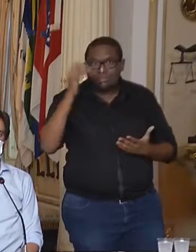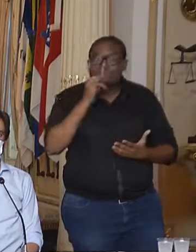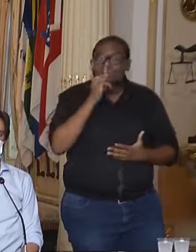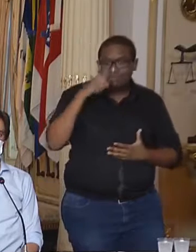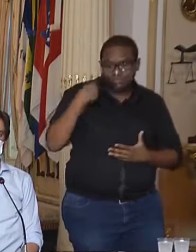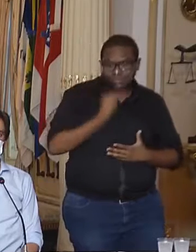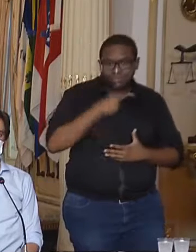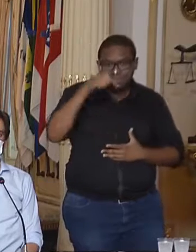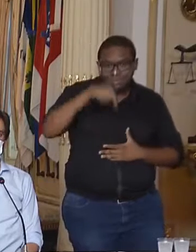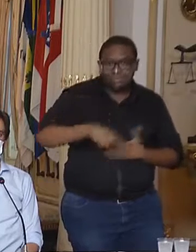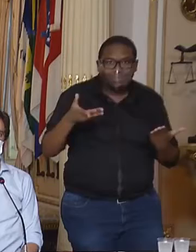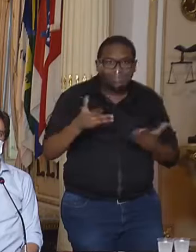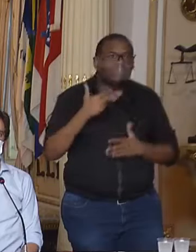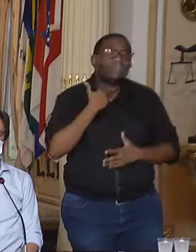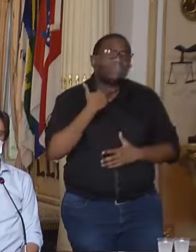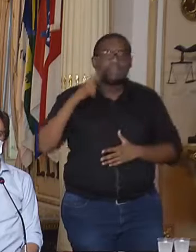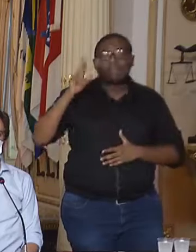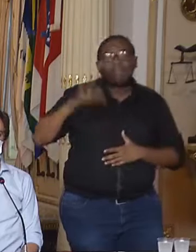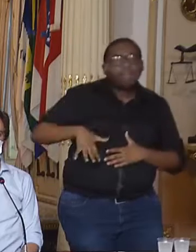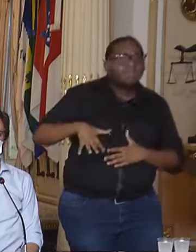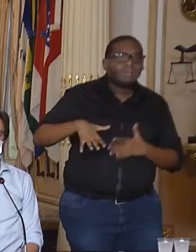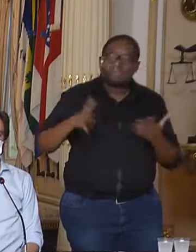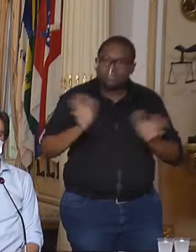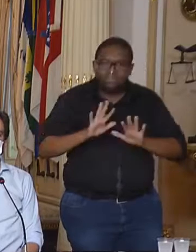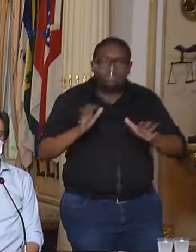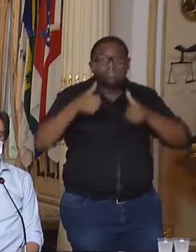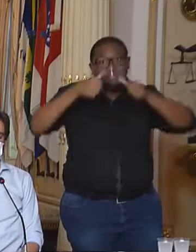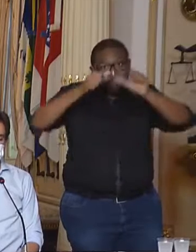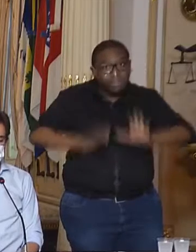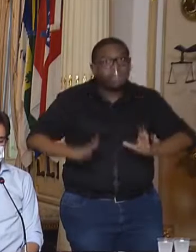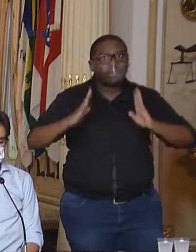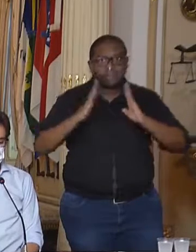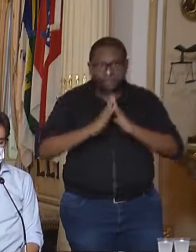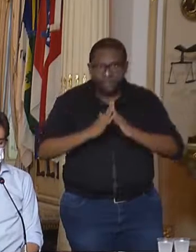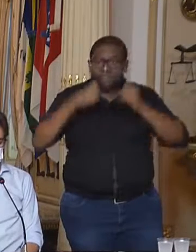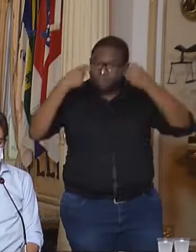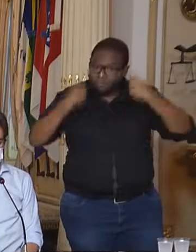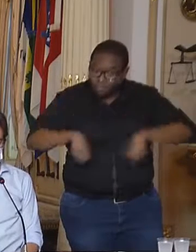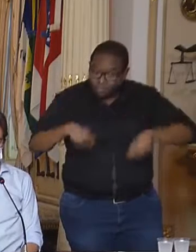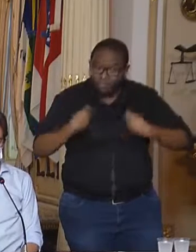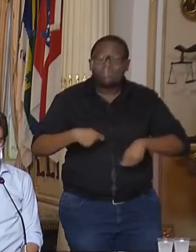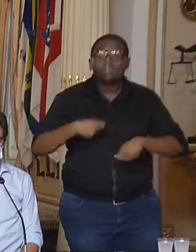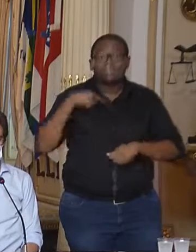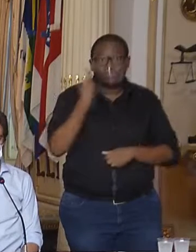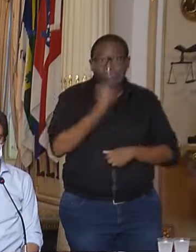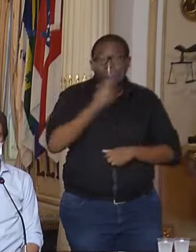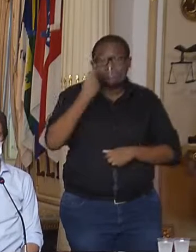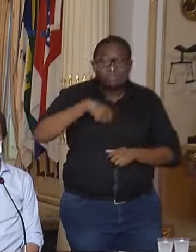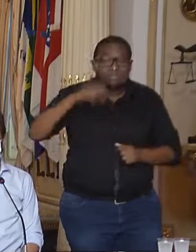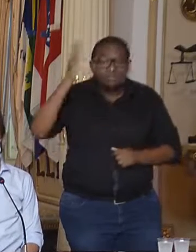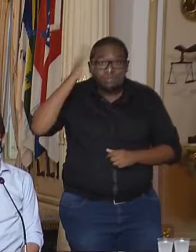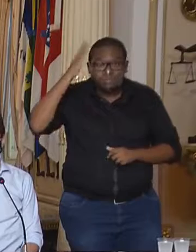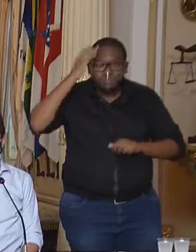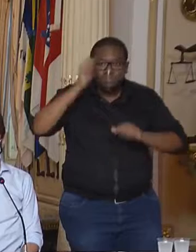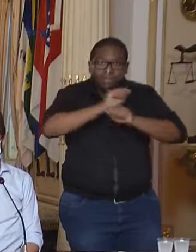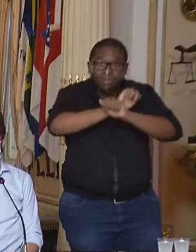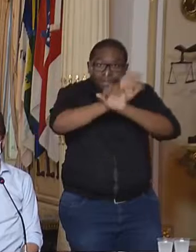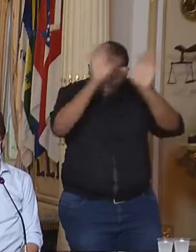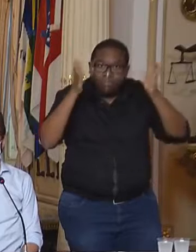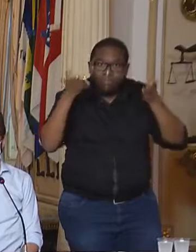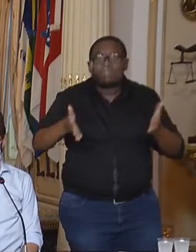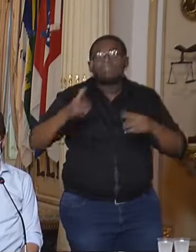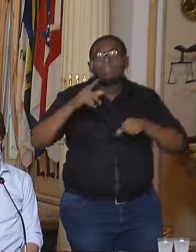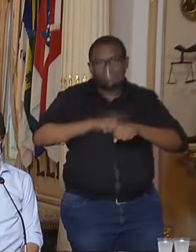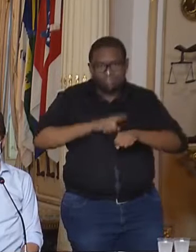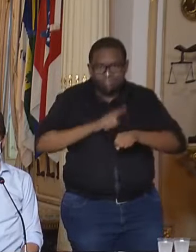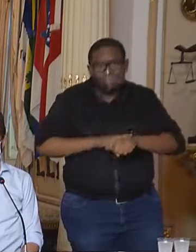relaxar, deve-se ficar em casa sempre que for necessário. A sociedade precisa compreender este momento